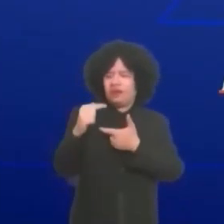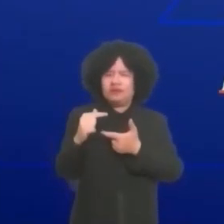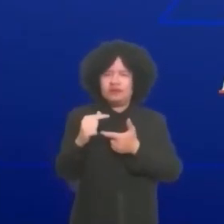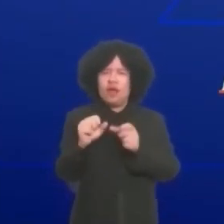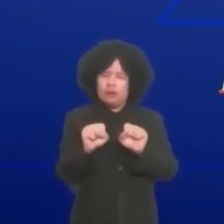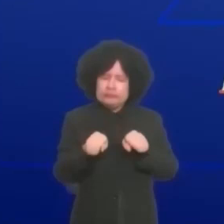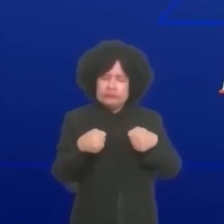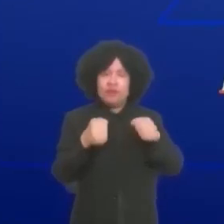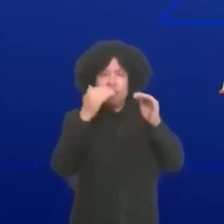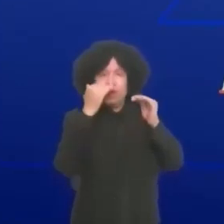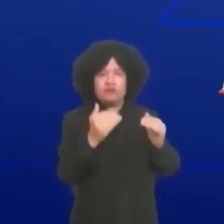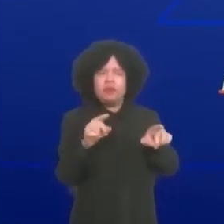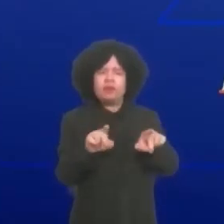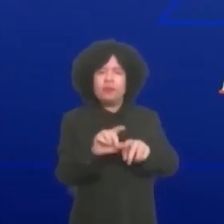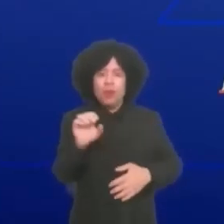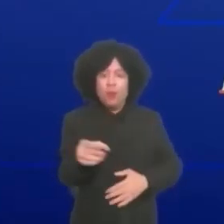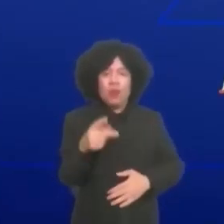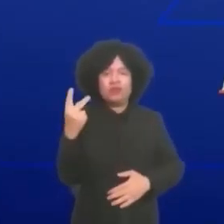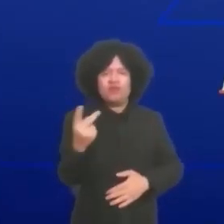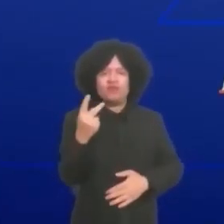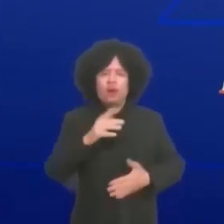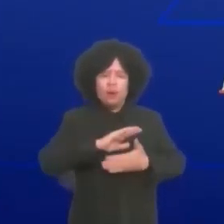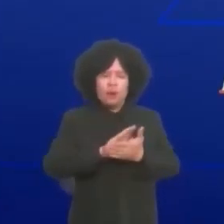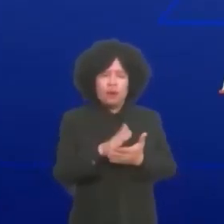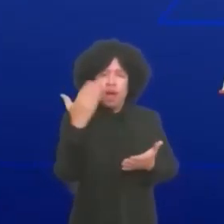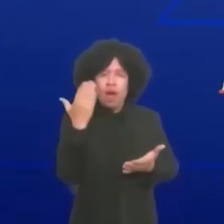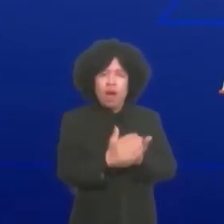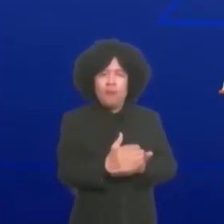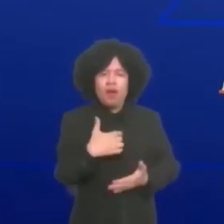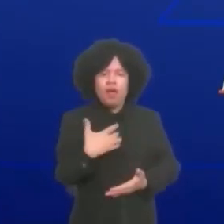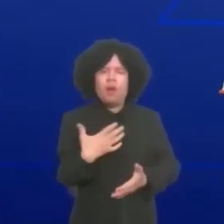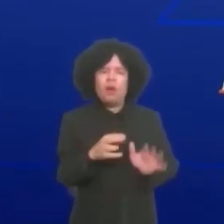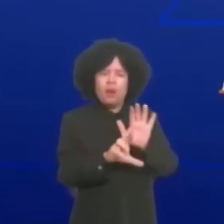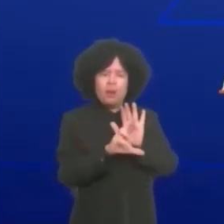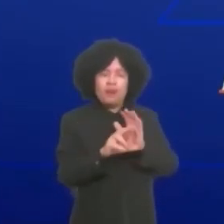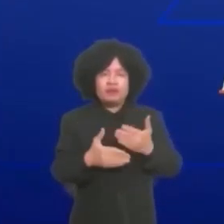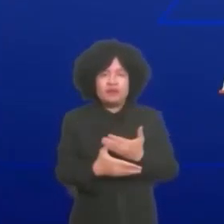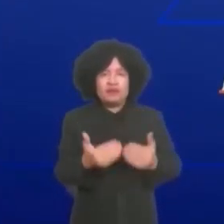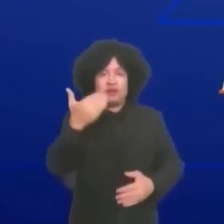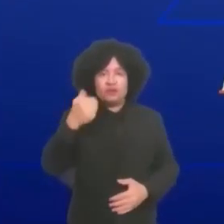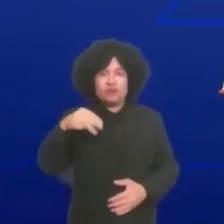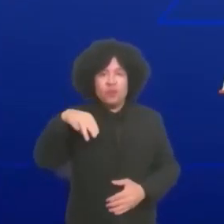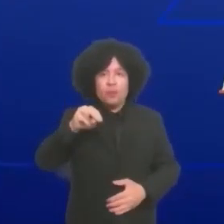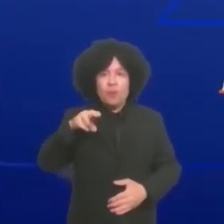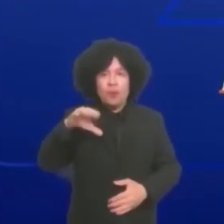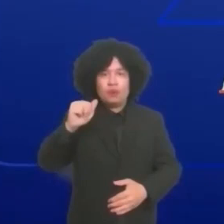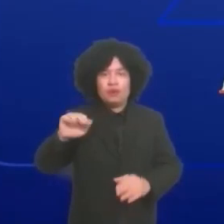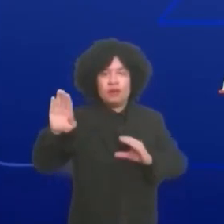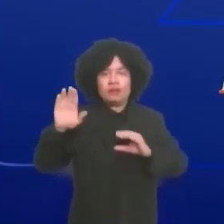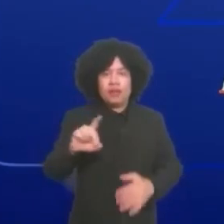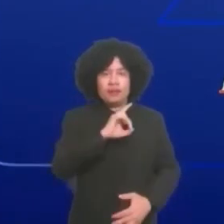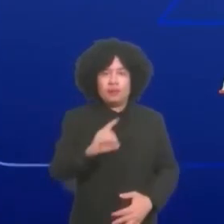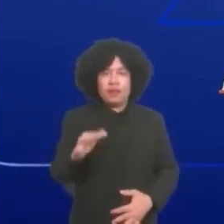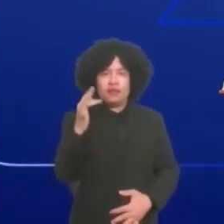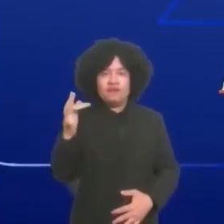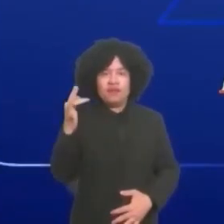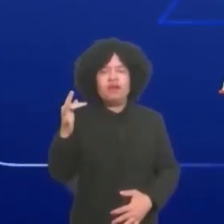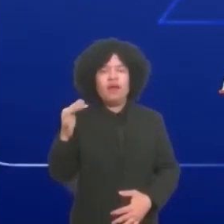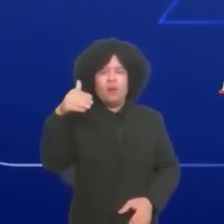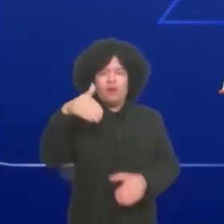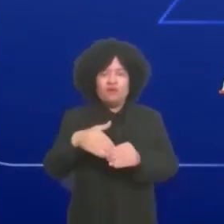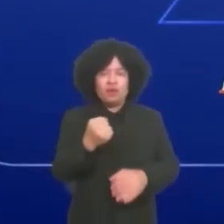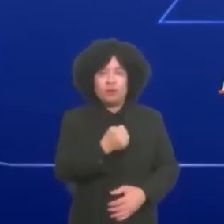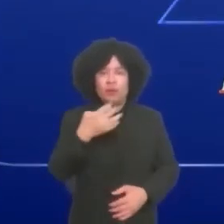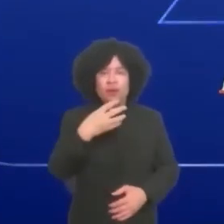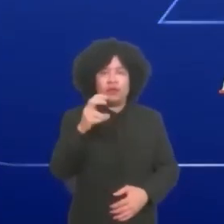tradicionais. Defendo o respeito, sobretudo uma nova história sem preconceitos. Quero ser a sua voz. Sou Mônica Peixoto, candidata a deputada federal.